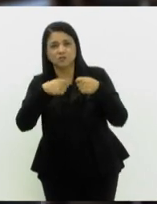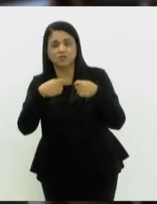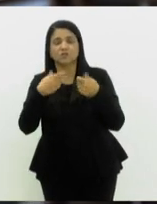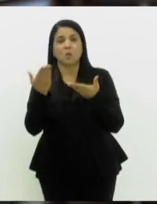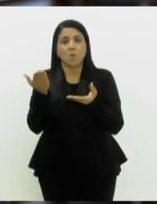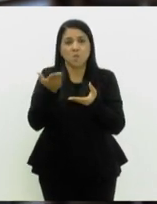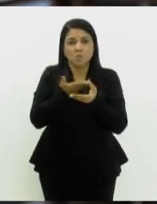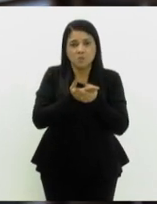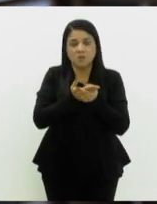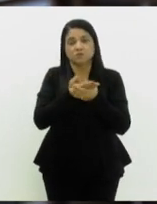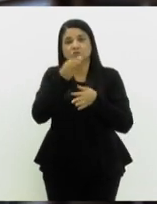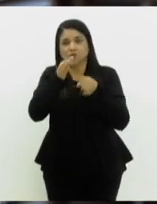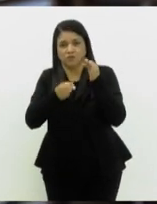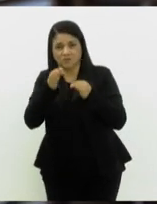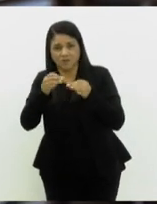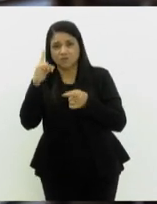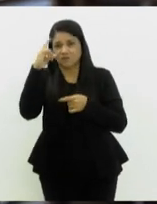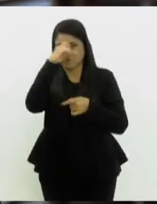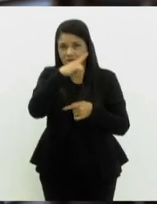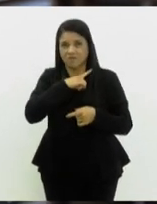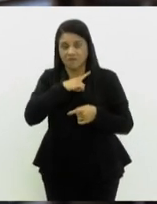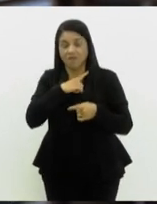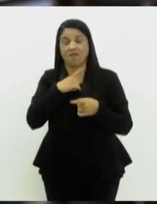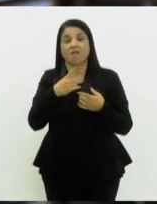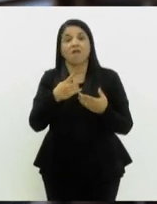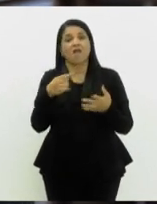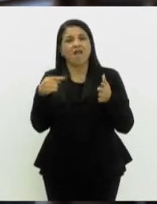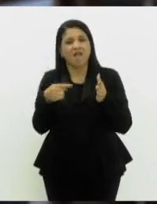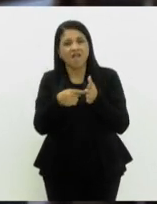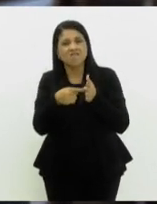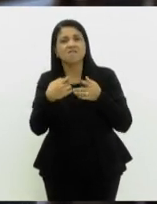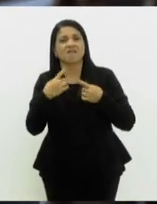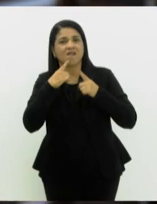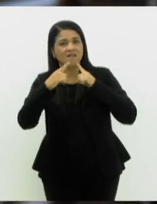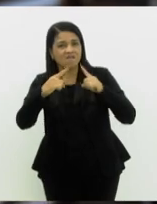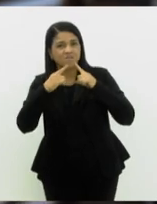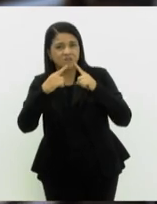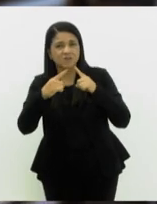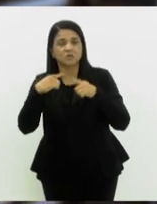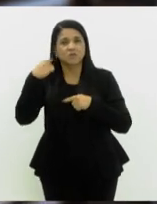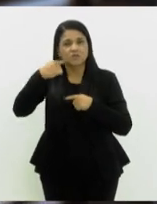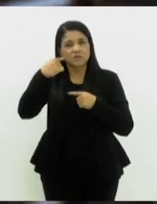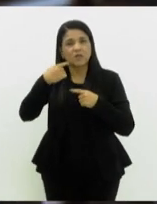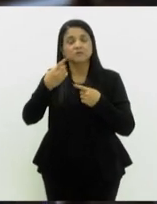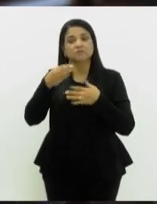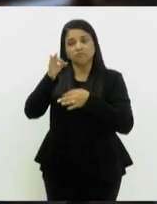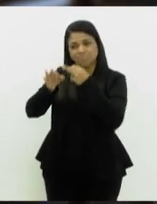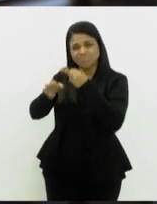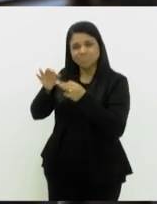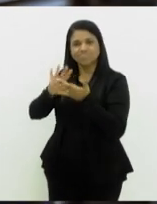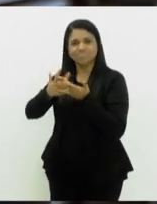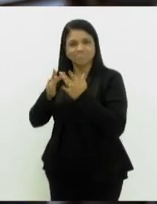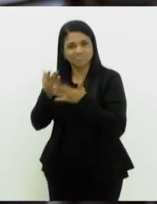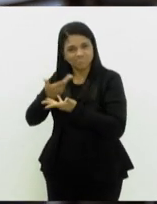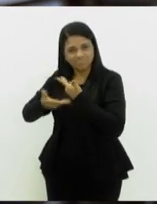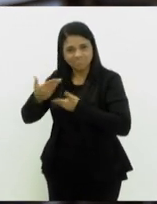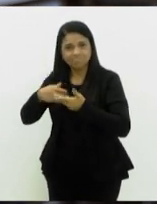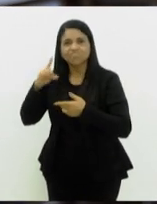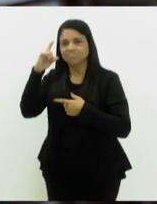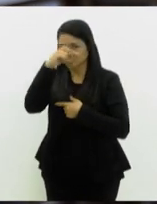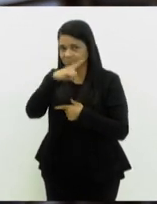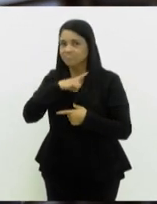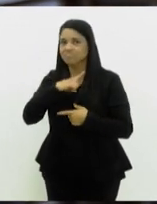autos de processos judiciais. Recebemos também muitas reclamações de advogados com dificuldade de despachar com magistrados. Advogados que têm